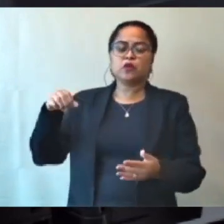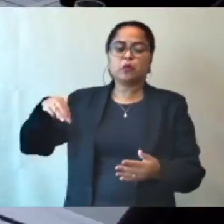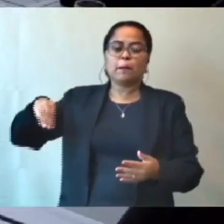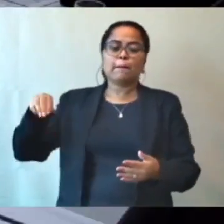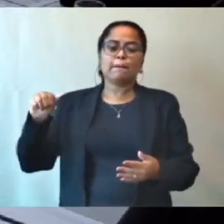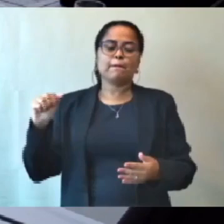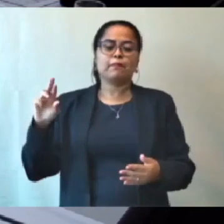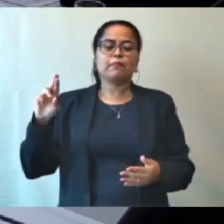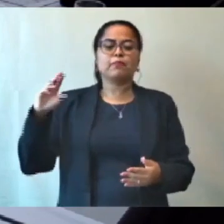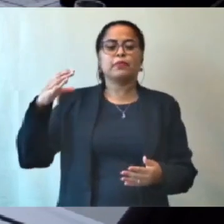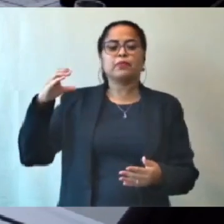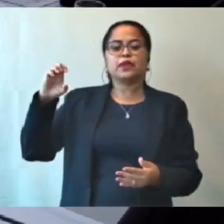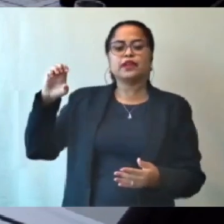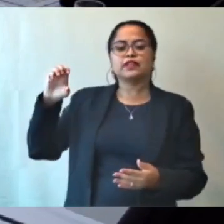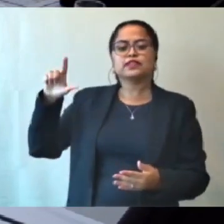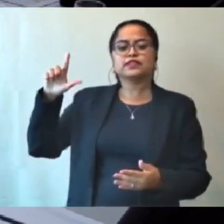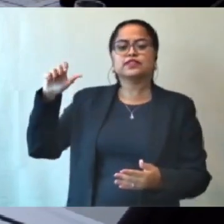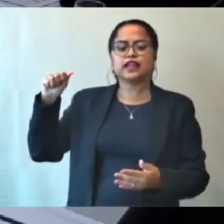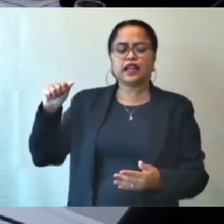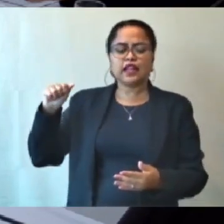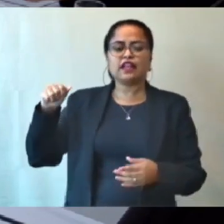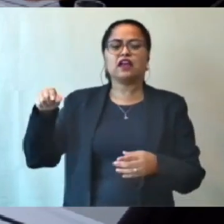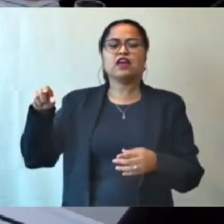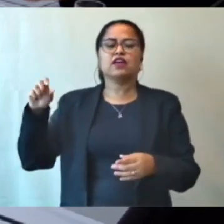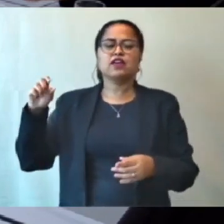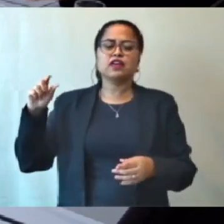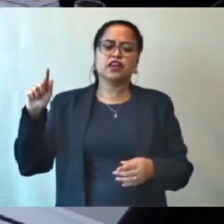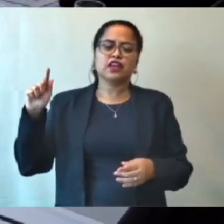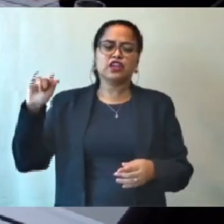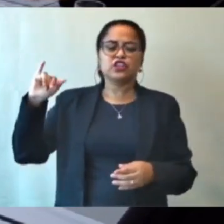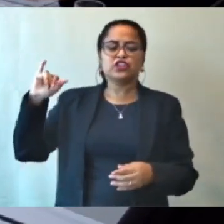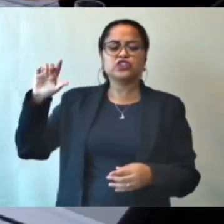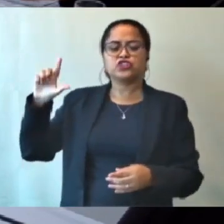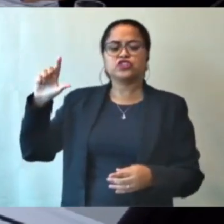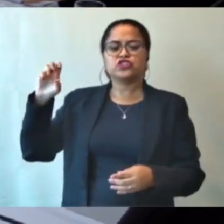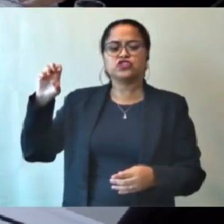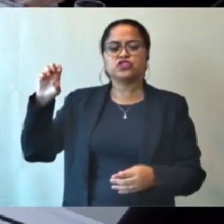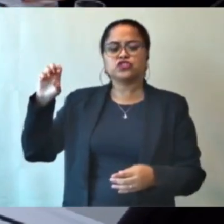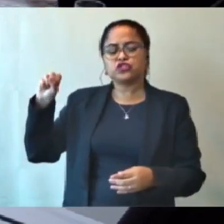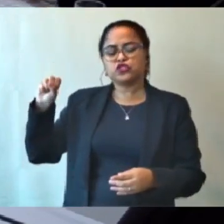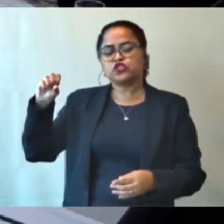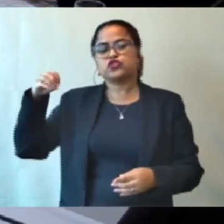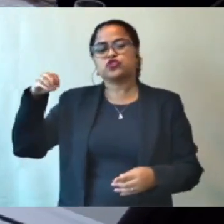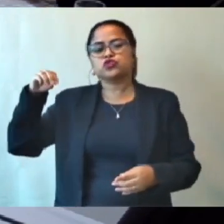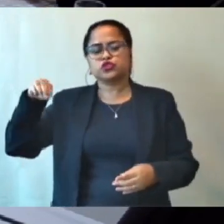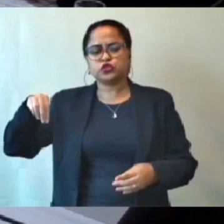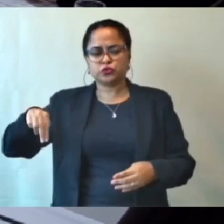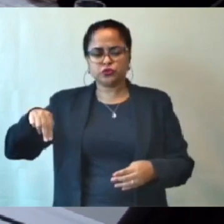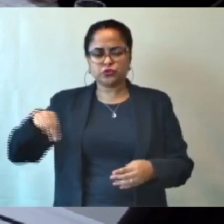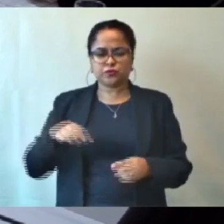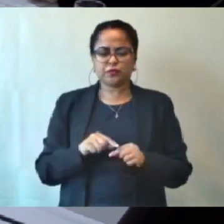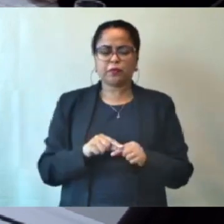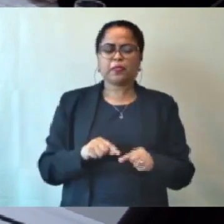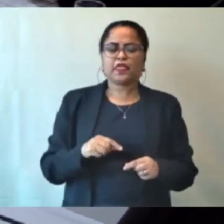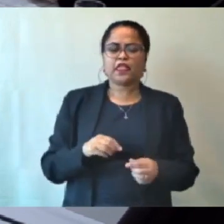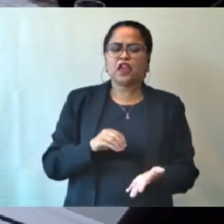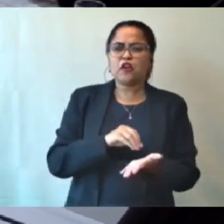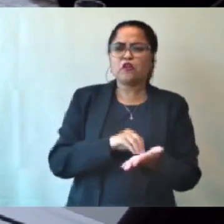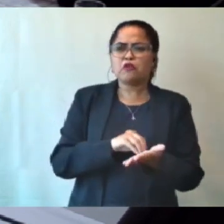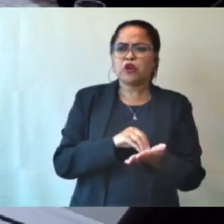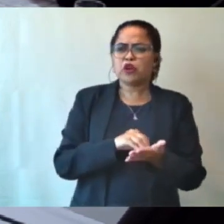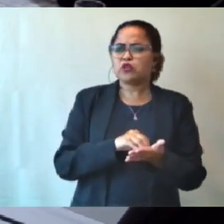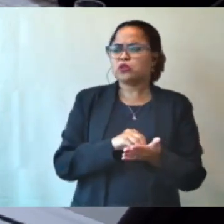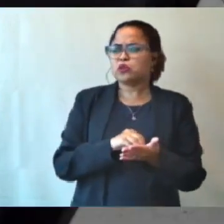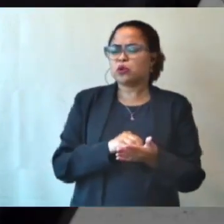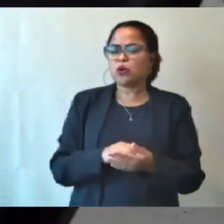Em discussão. Eu acho que faltou a gente fazer esse mesmo requerimento para o secretário